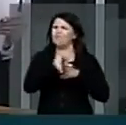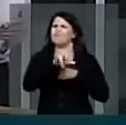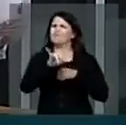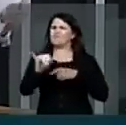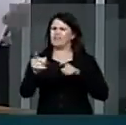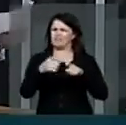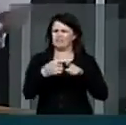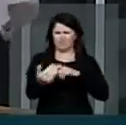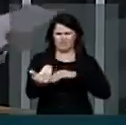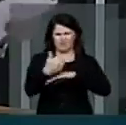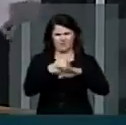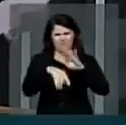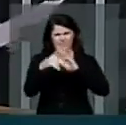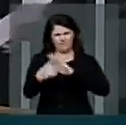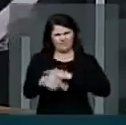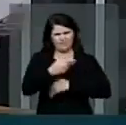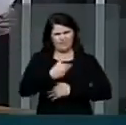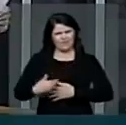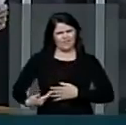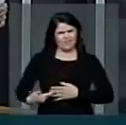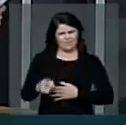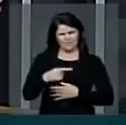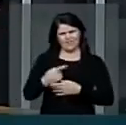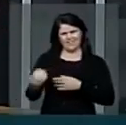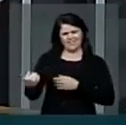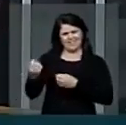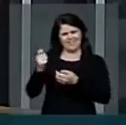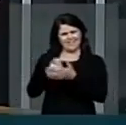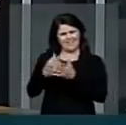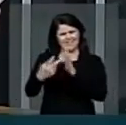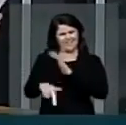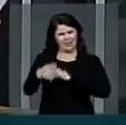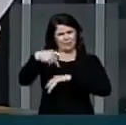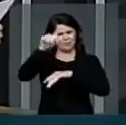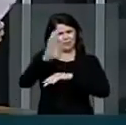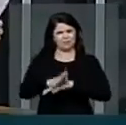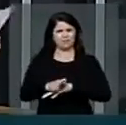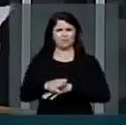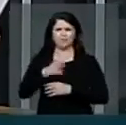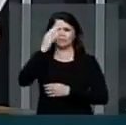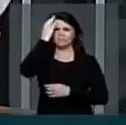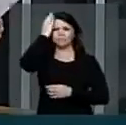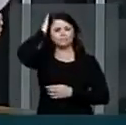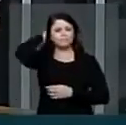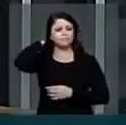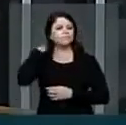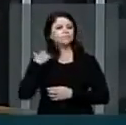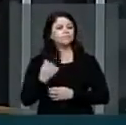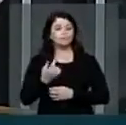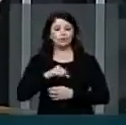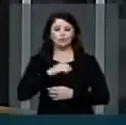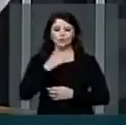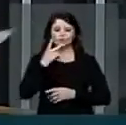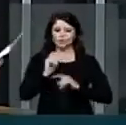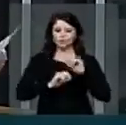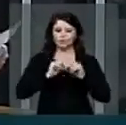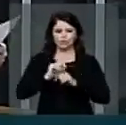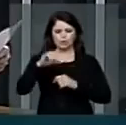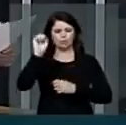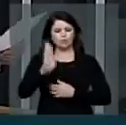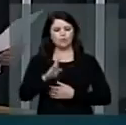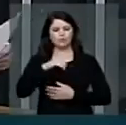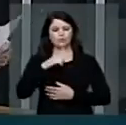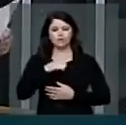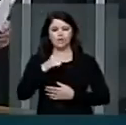os médicos que o governo pretende importar para o Brasil. Por outro lado, o Brasil tem